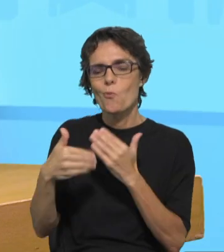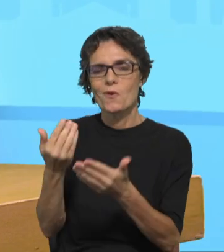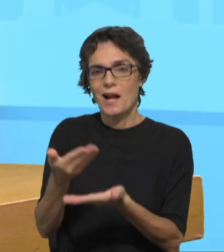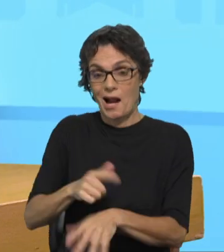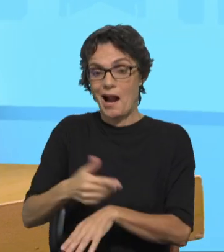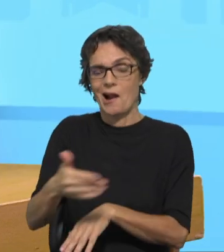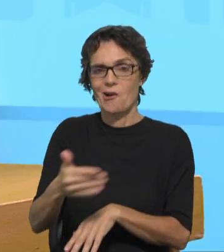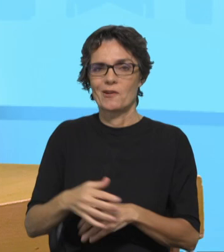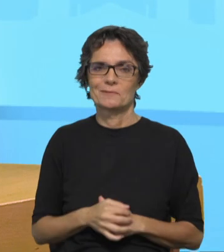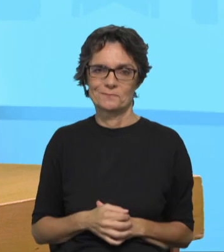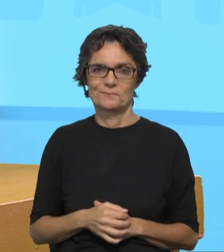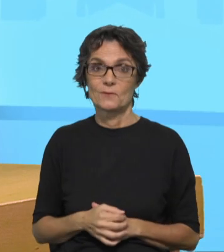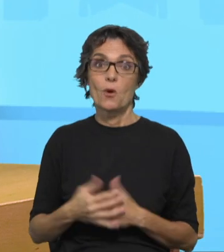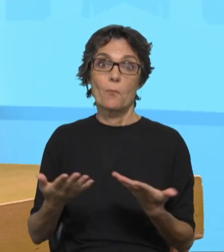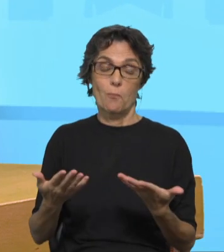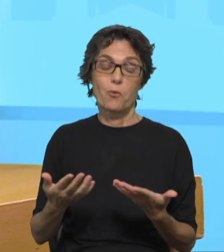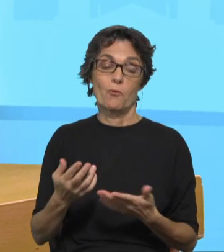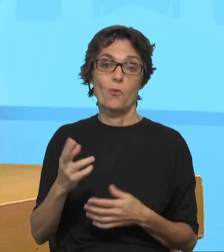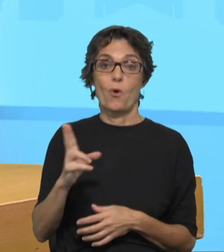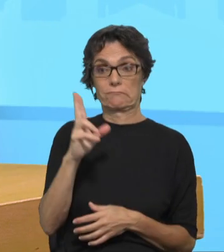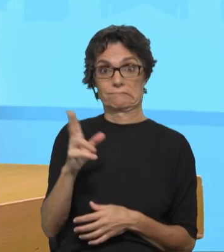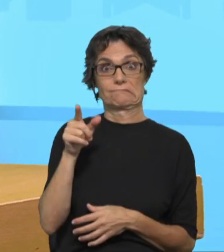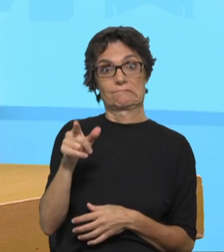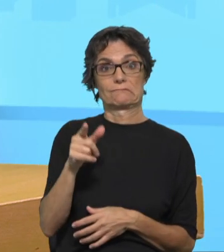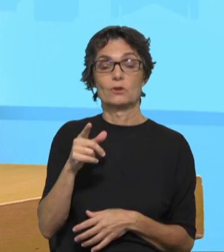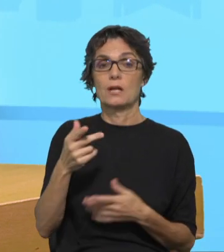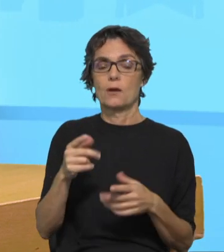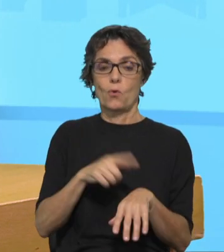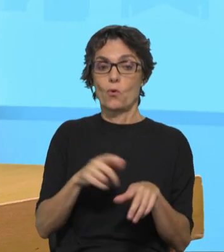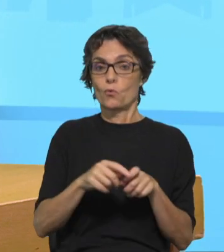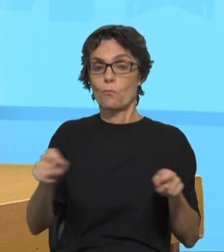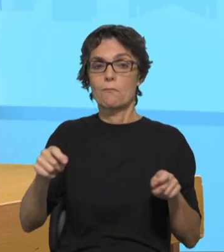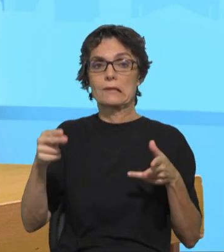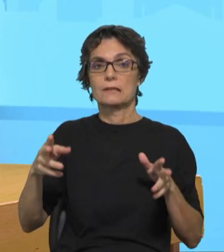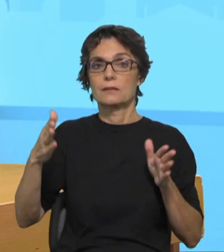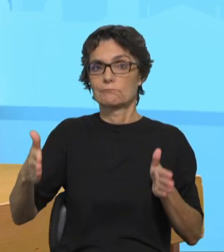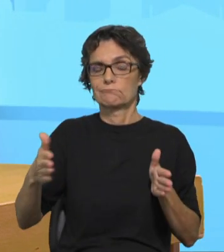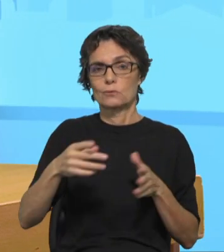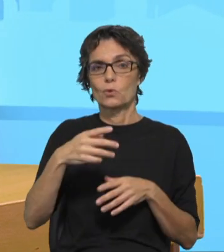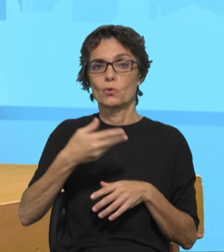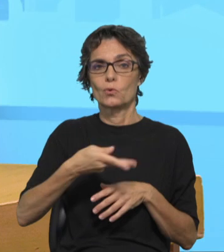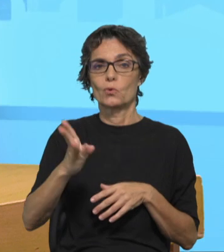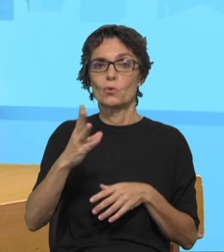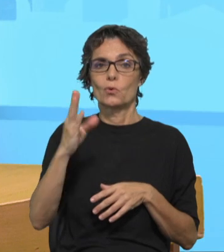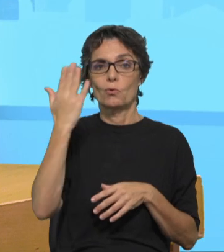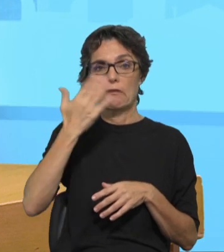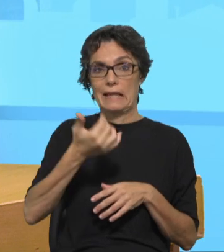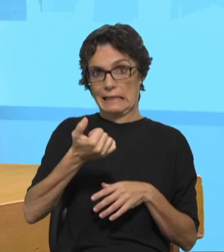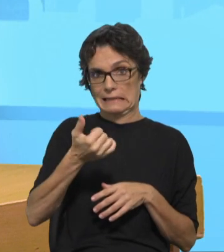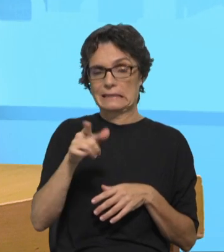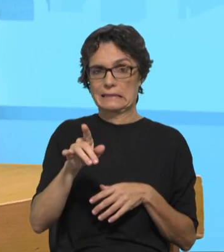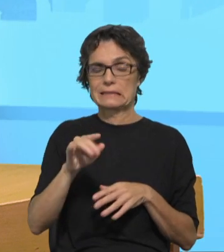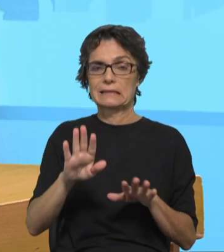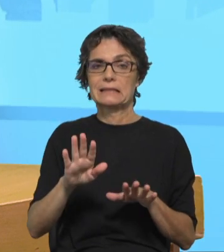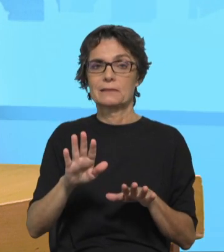facto, foram ali uma pausa, quase 15 dias, porque foi preciso organizar uns dias antes, mas não fique a pensar que o mês de Agosto